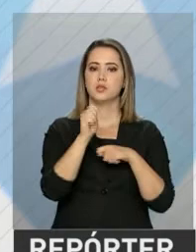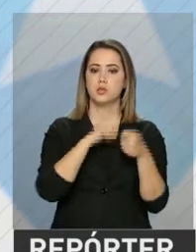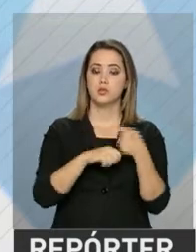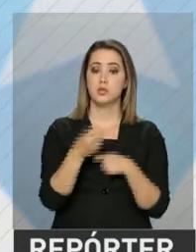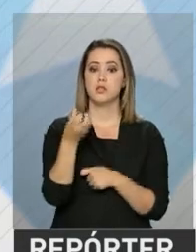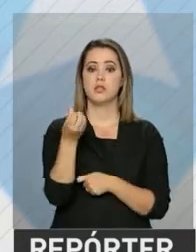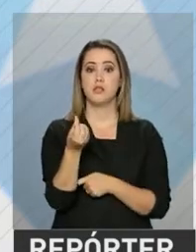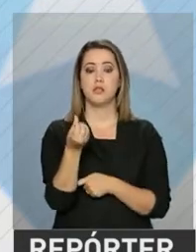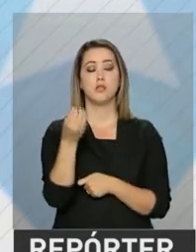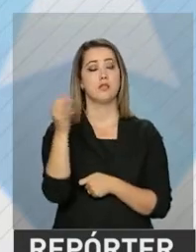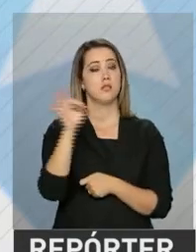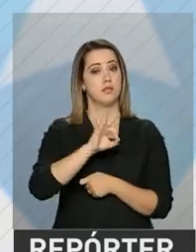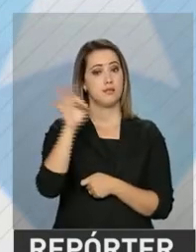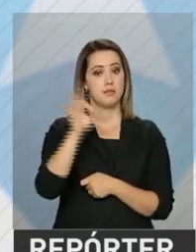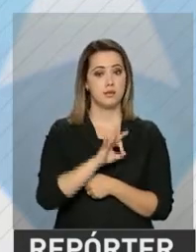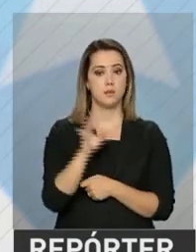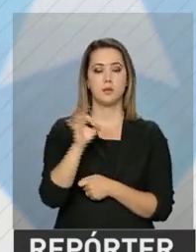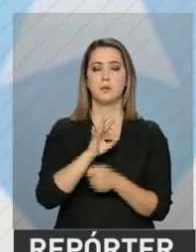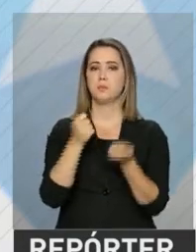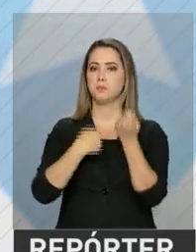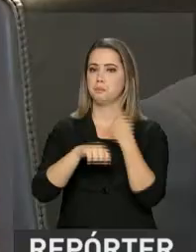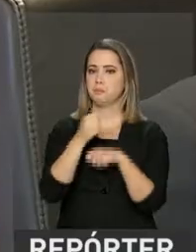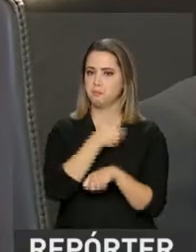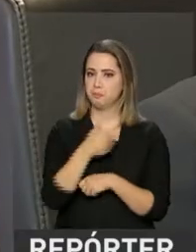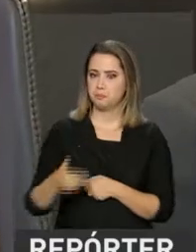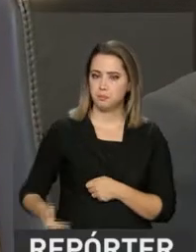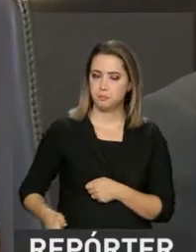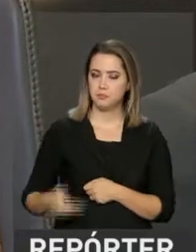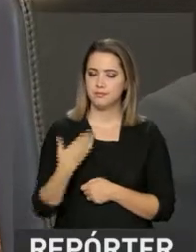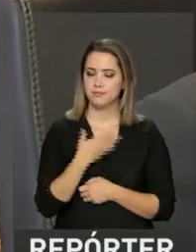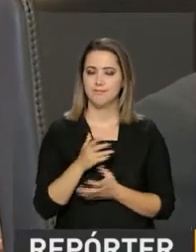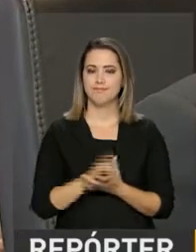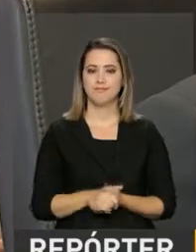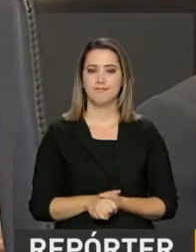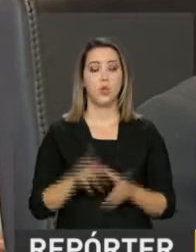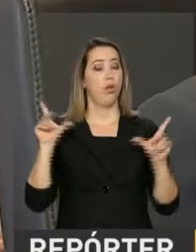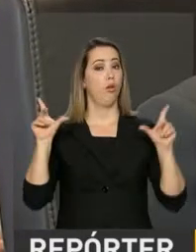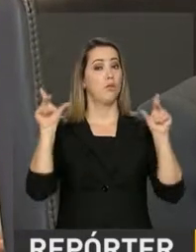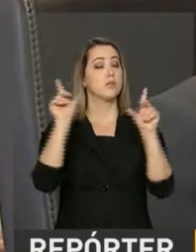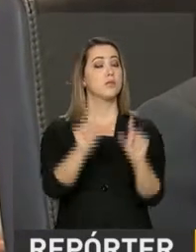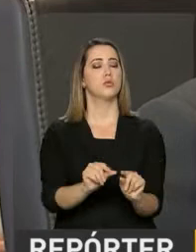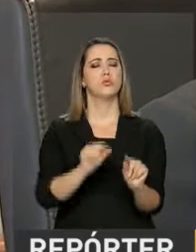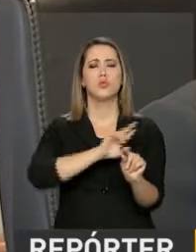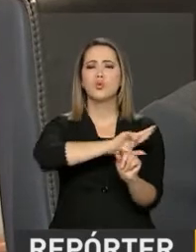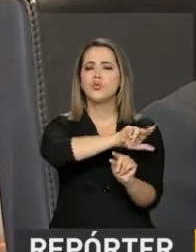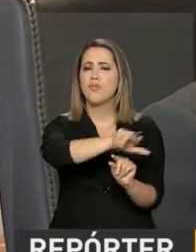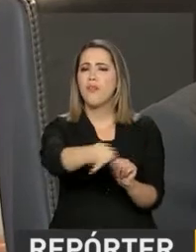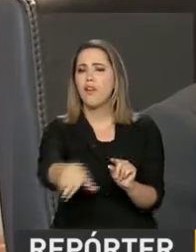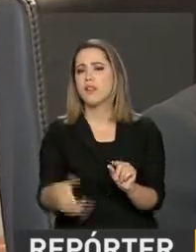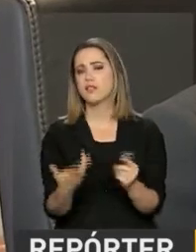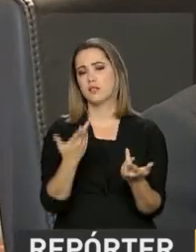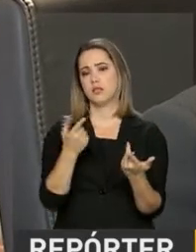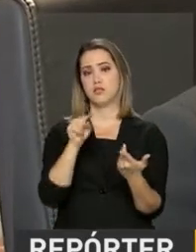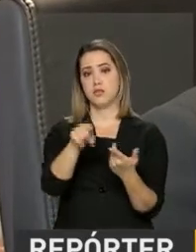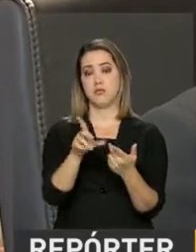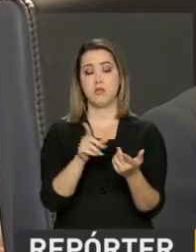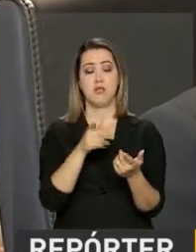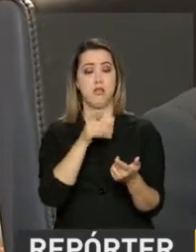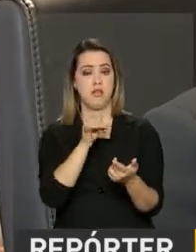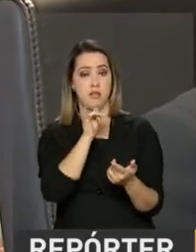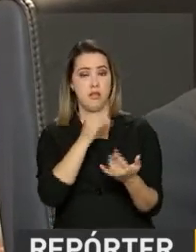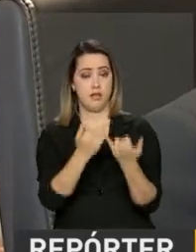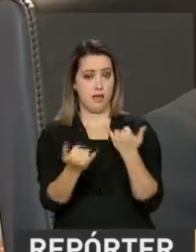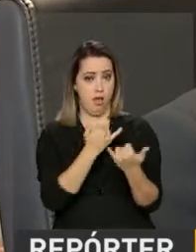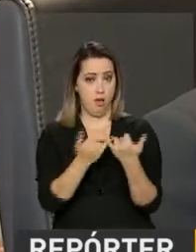60% para os cofres públicos. Se desonera de uma série de incumbências, como manutenção de